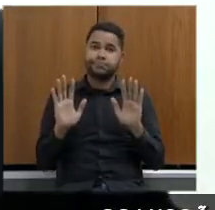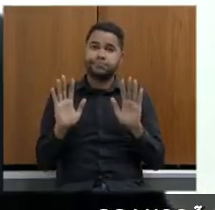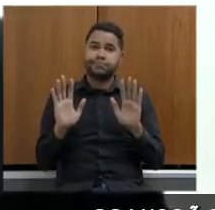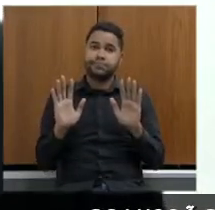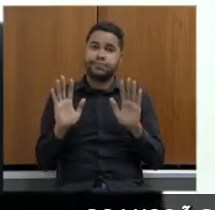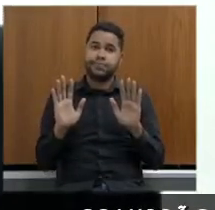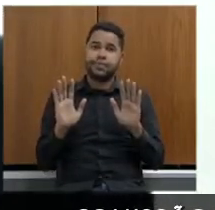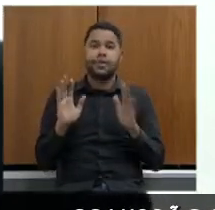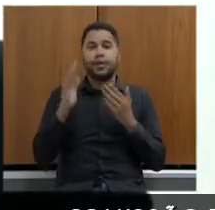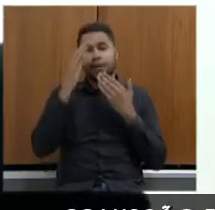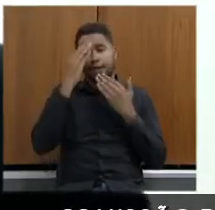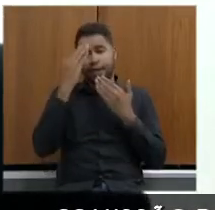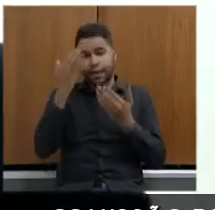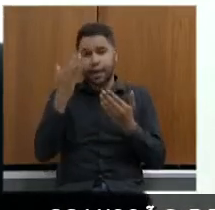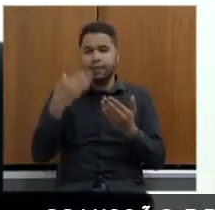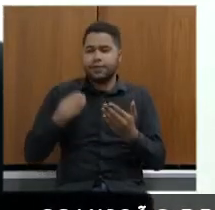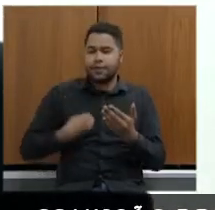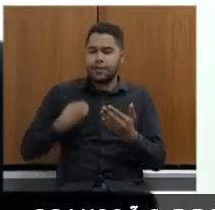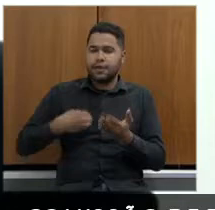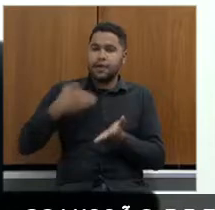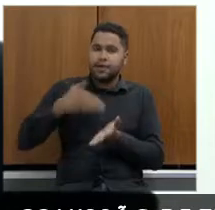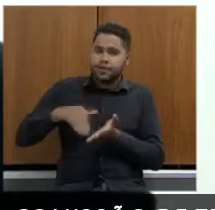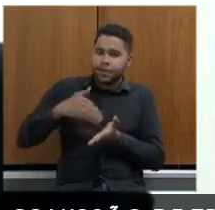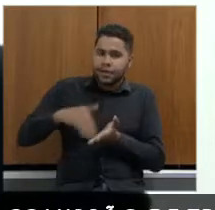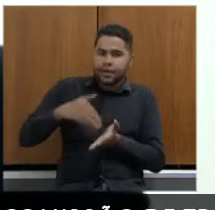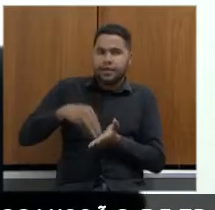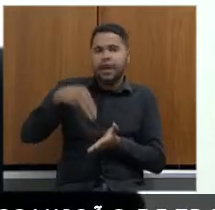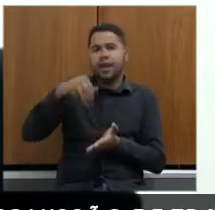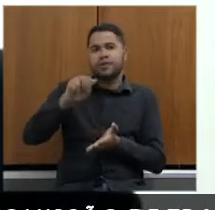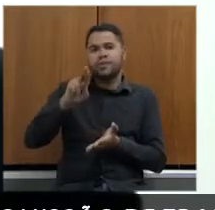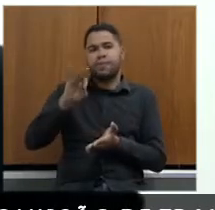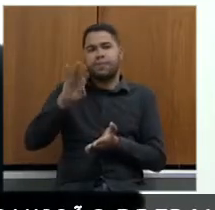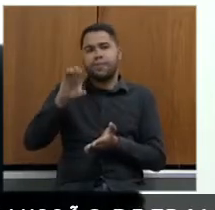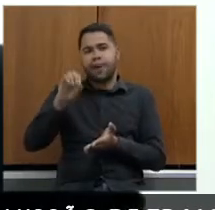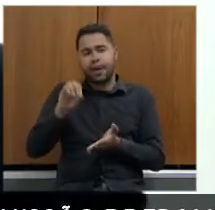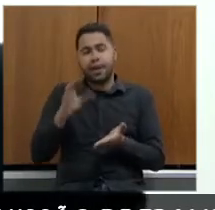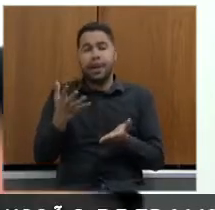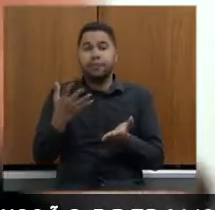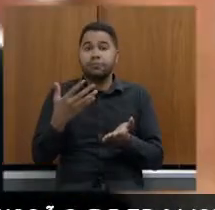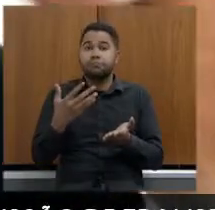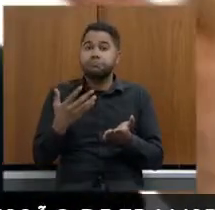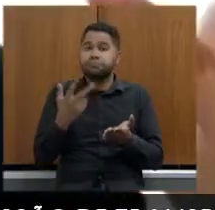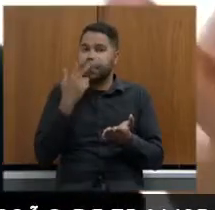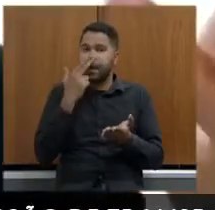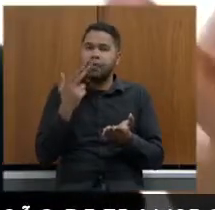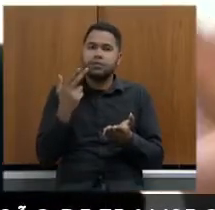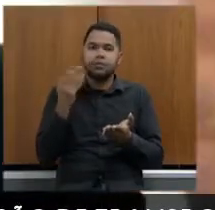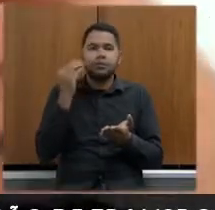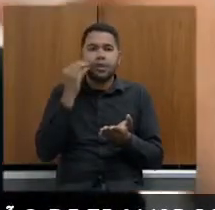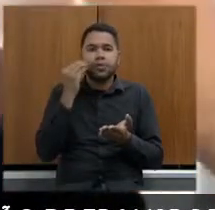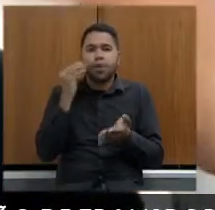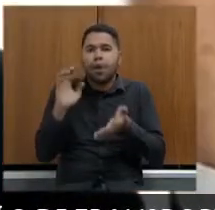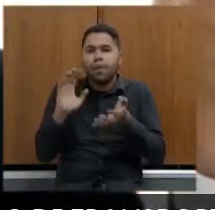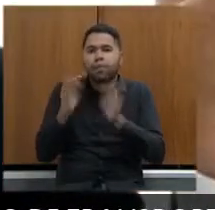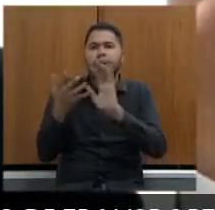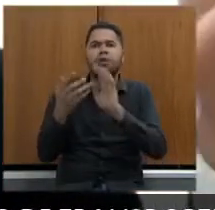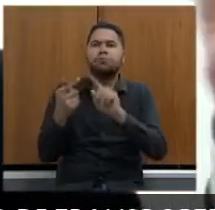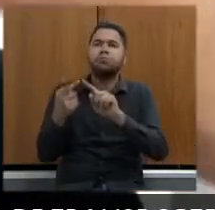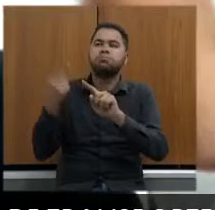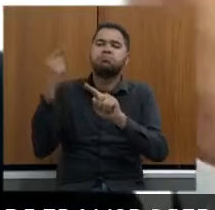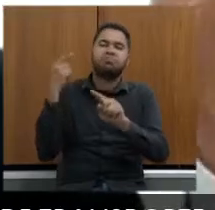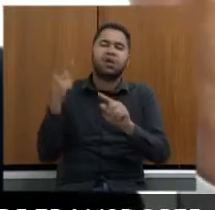a participação desse secretário graças a participação do nosso governador Melzema permitiu pelo menos uma reparação se fosse em outro tempo